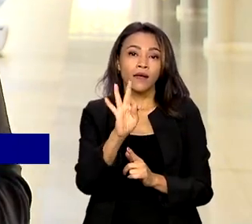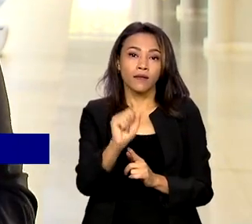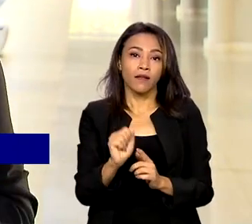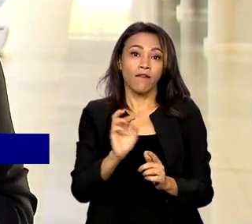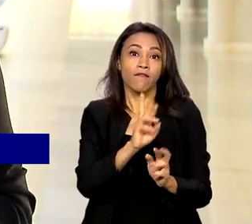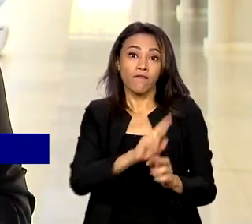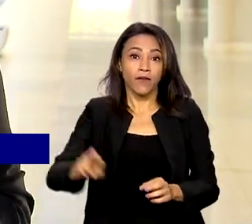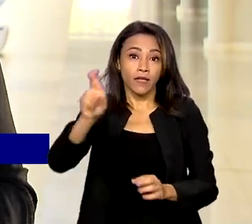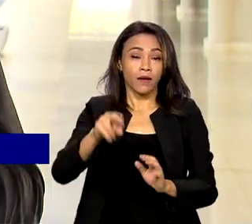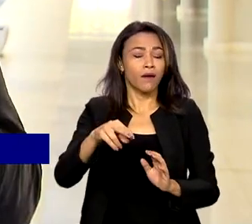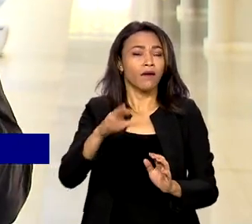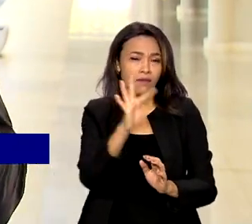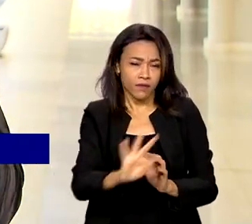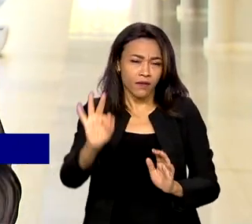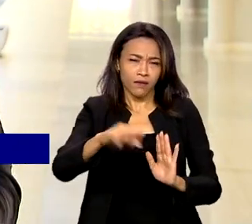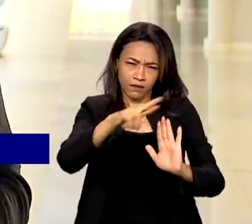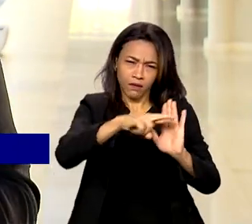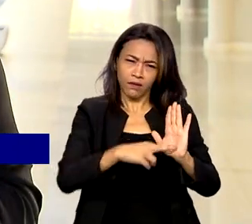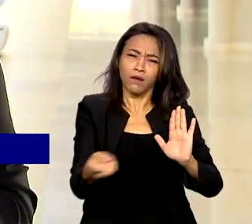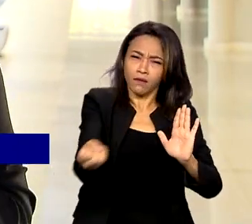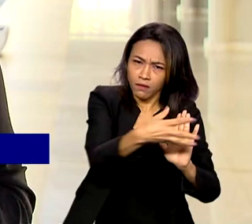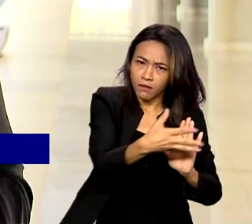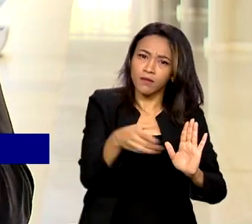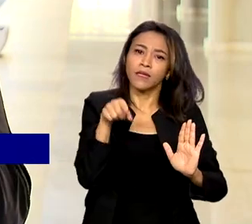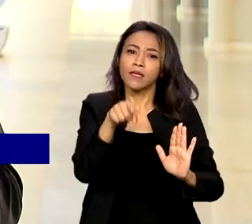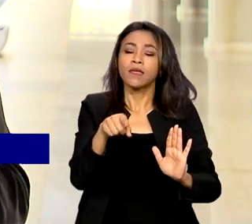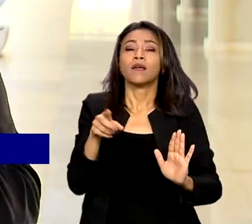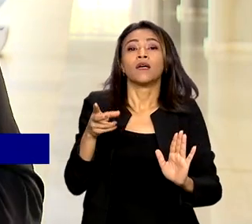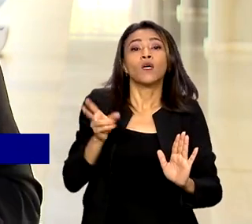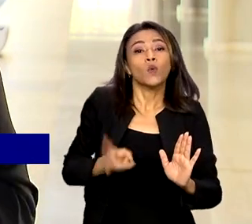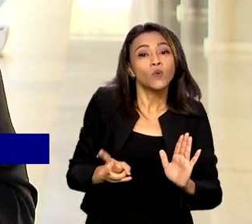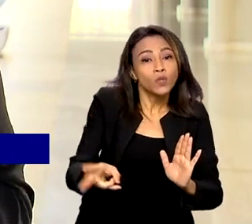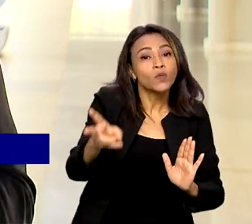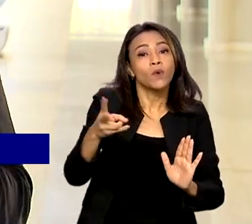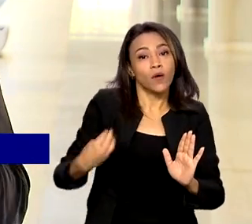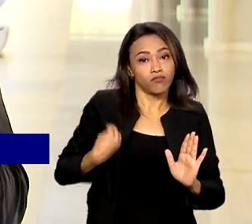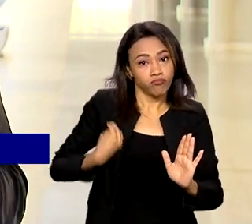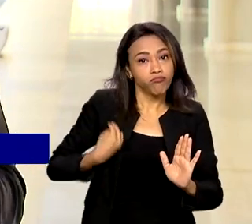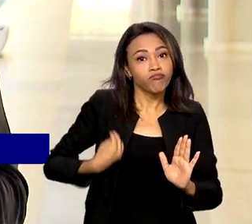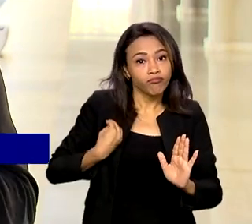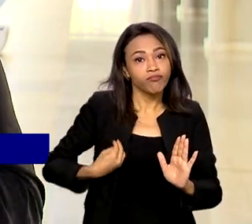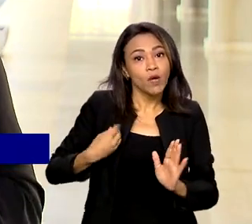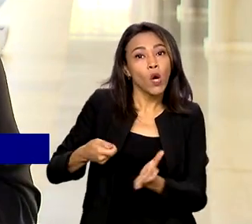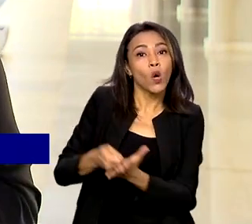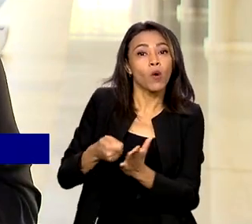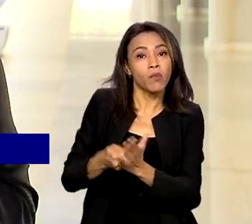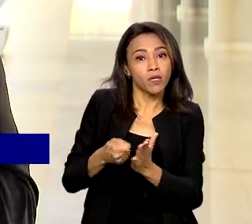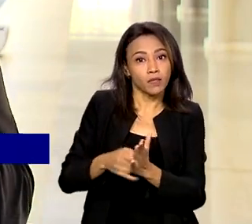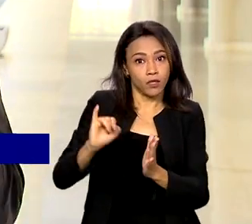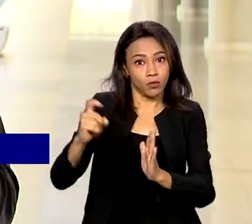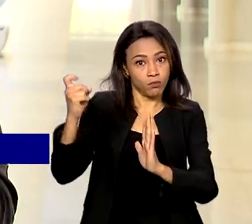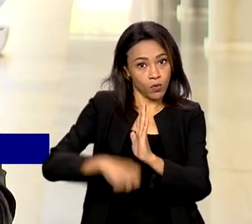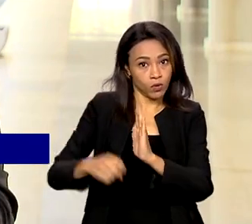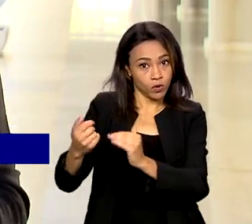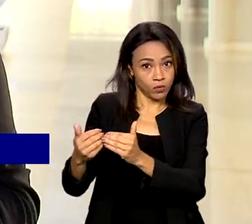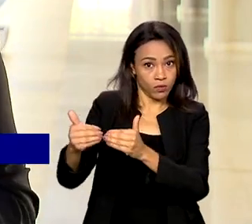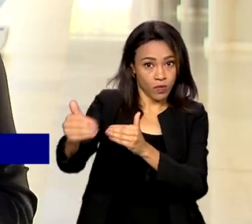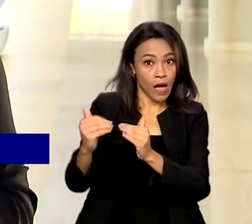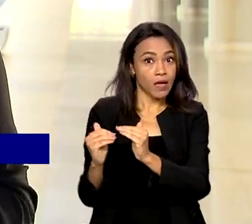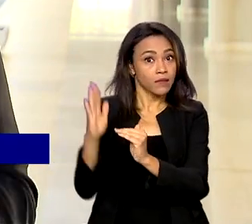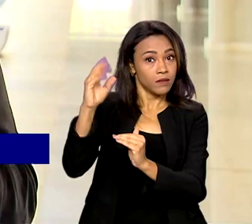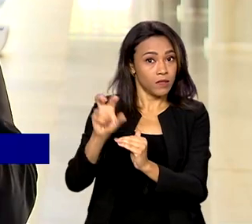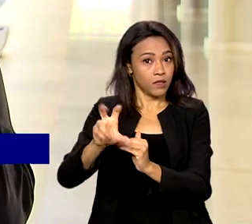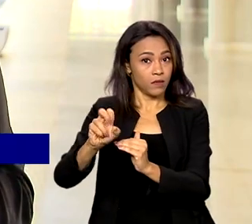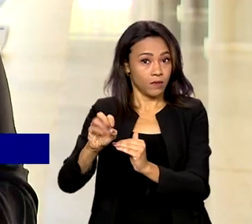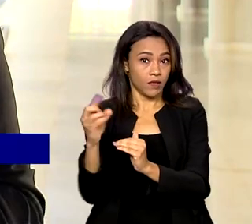Para quem não fizer adesão, continuam valendo as regras atuais com cobrança de imposto. Pelas normas em